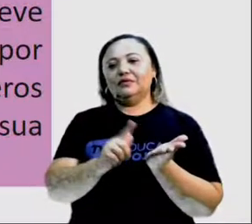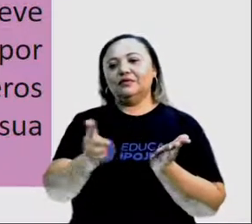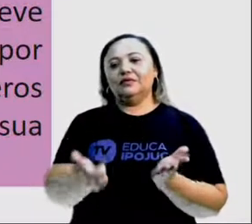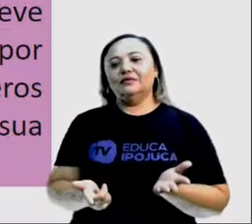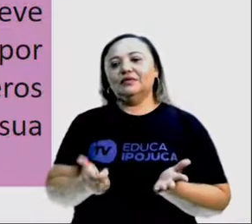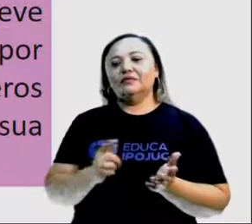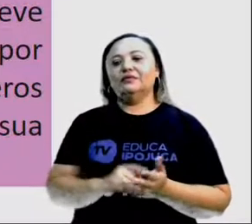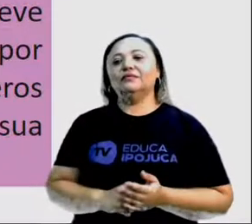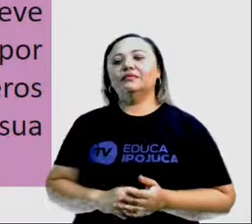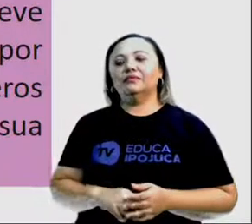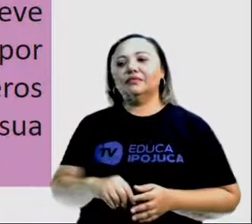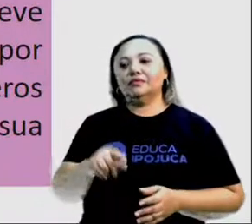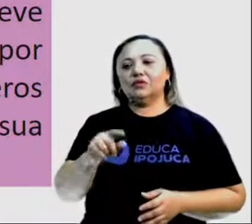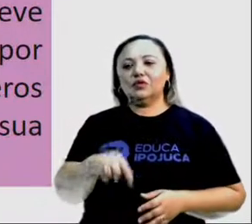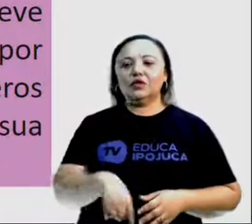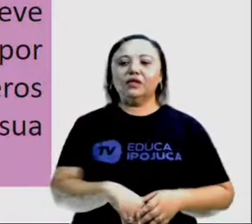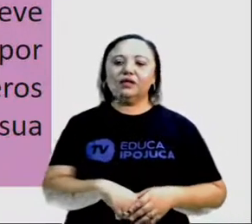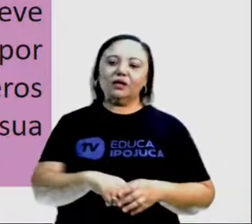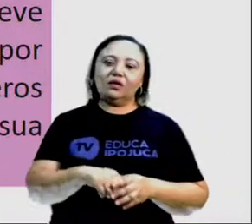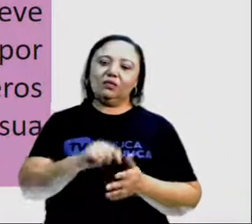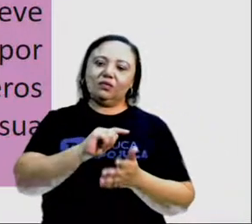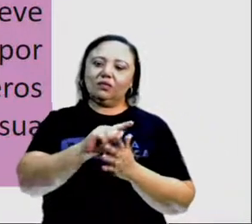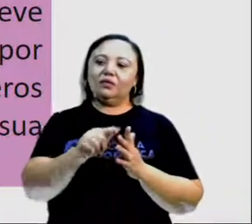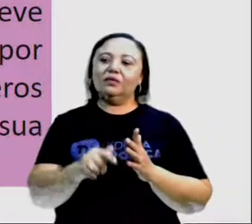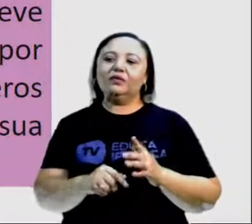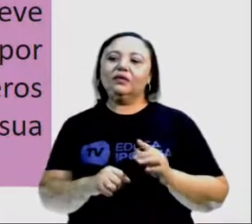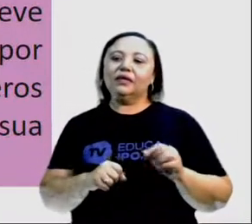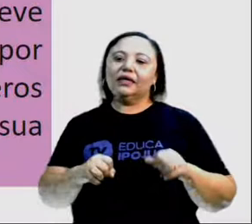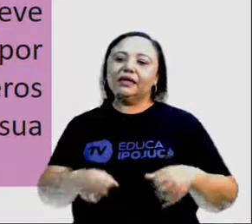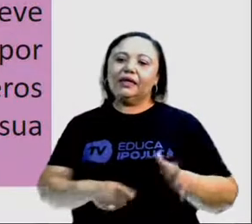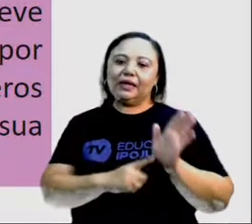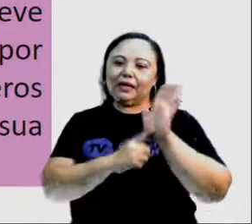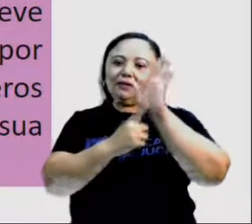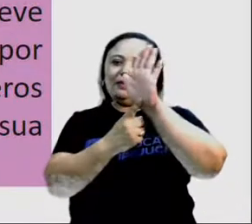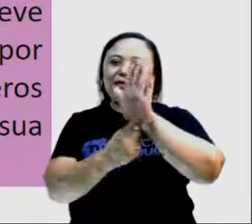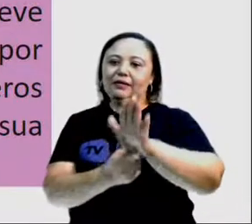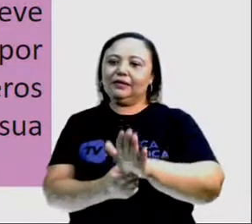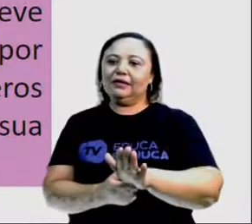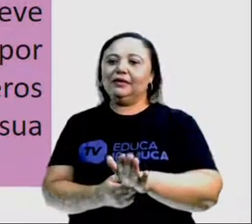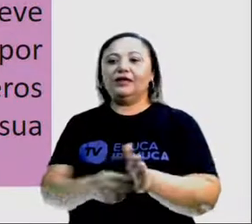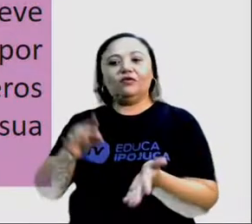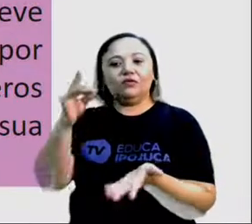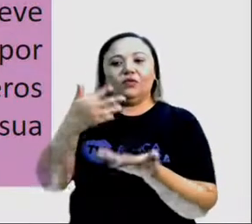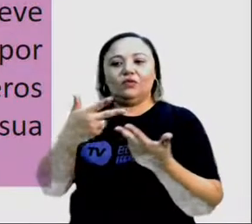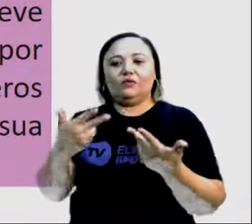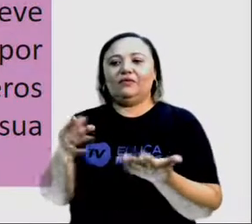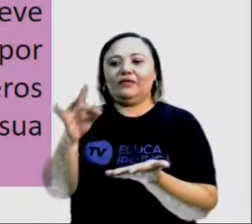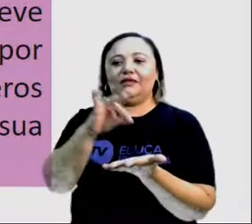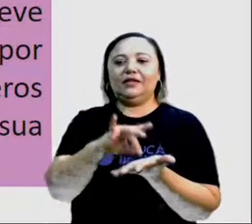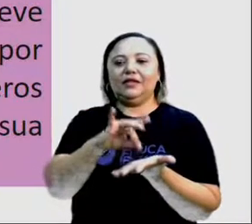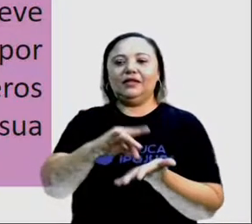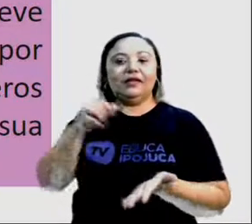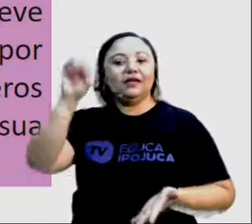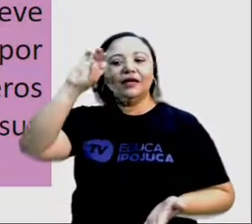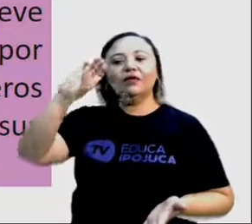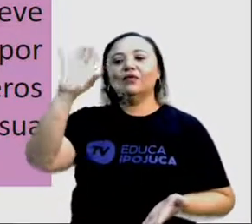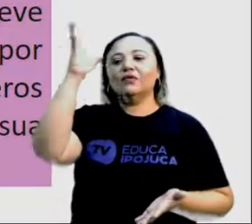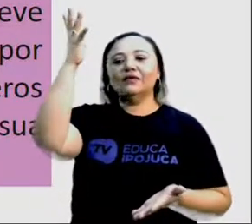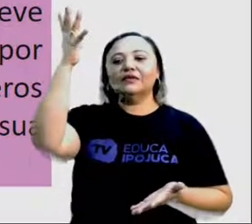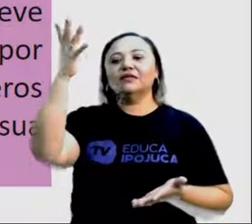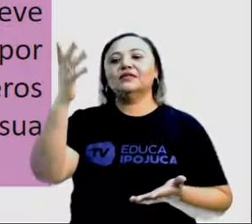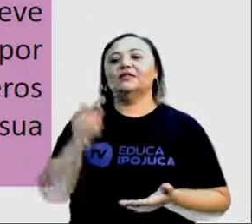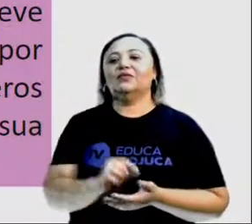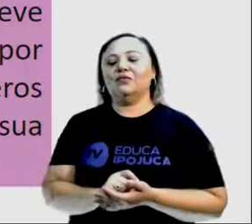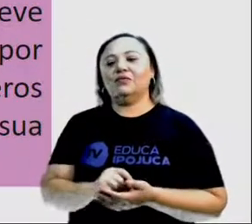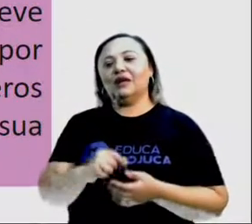realidade. Os gêneros jornalísticos devem apresentar fatos concretos, ocorridos na realidade. Desse